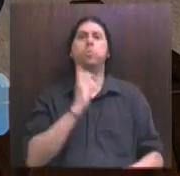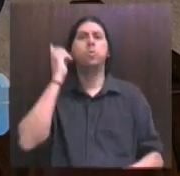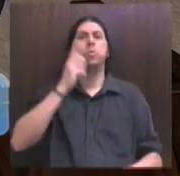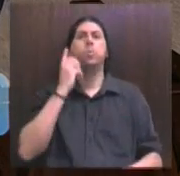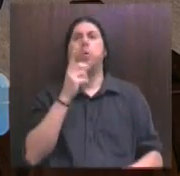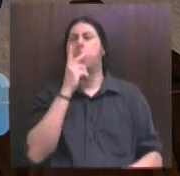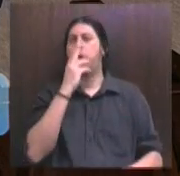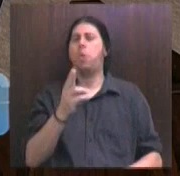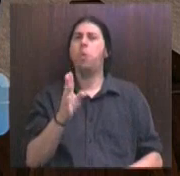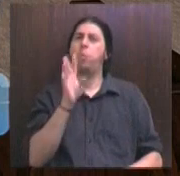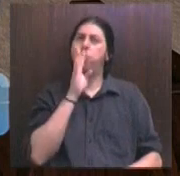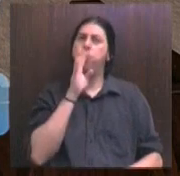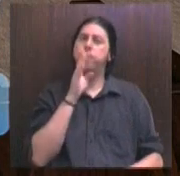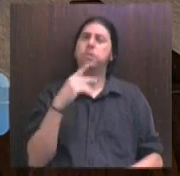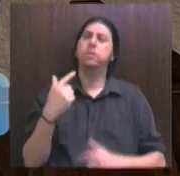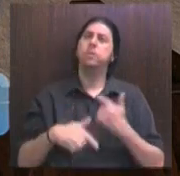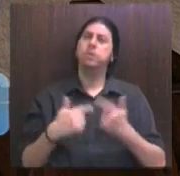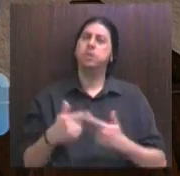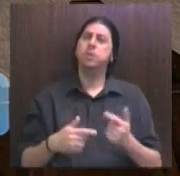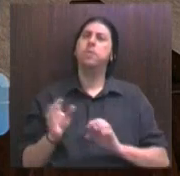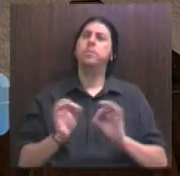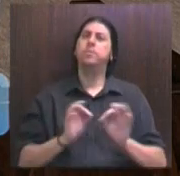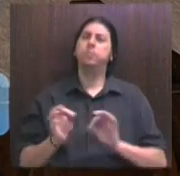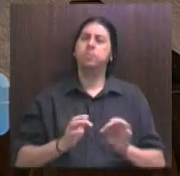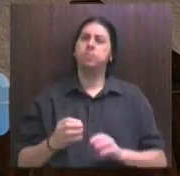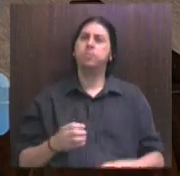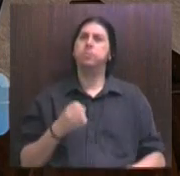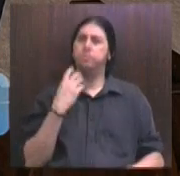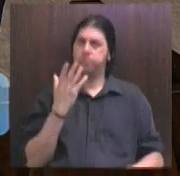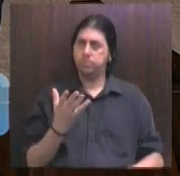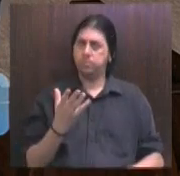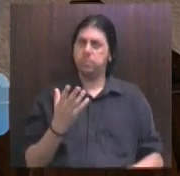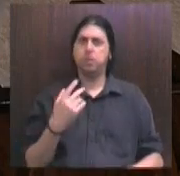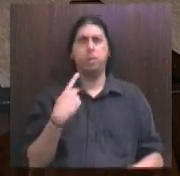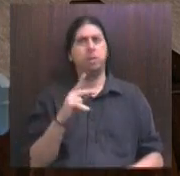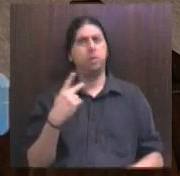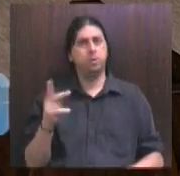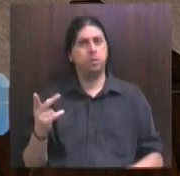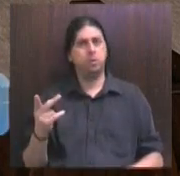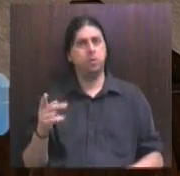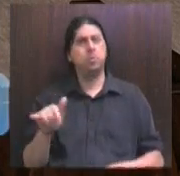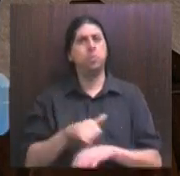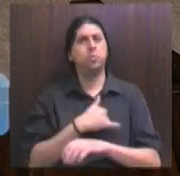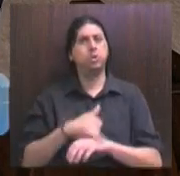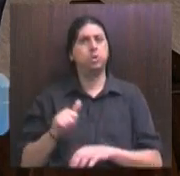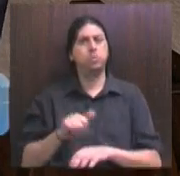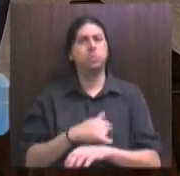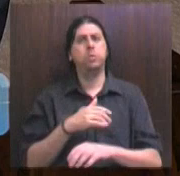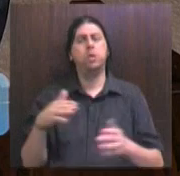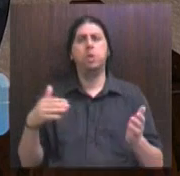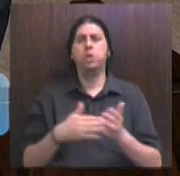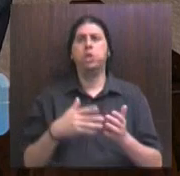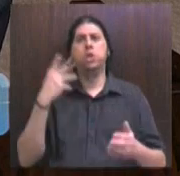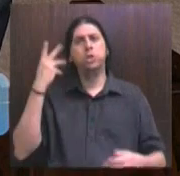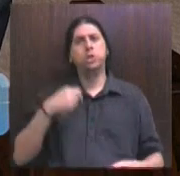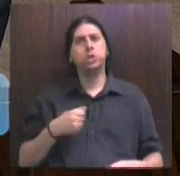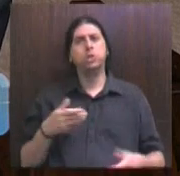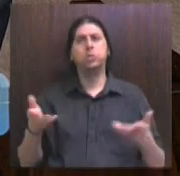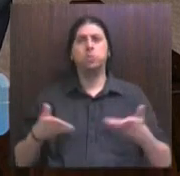reconhecimento do trabalho bem feito daquilo que está acontecendo até os dias de hoje.